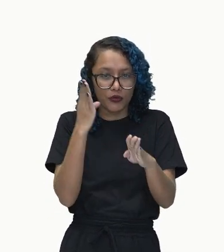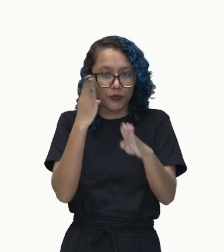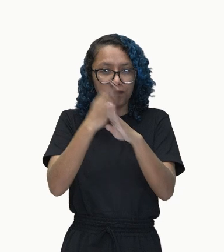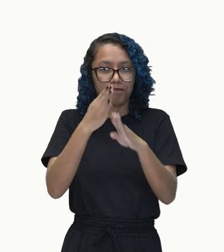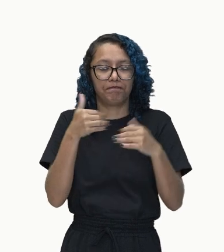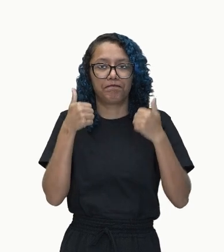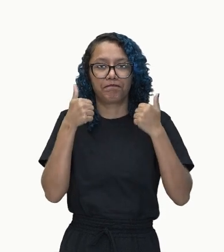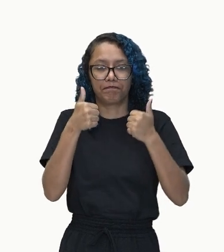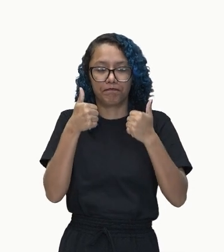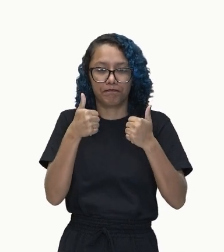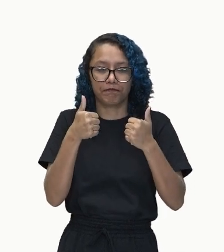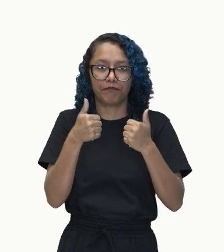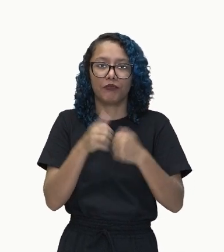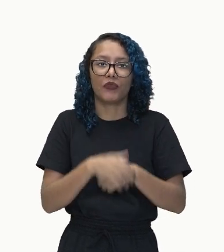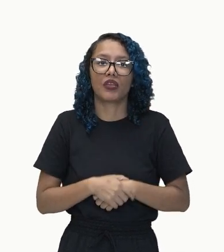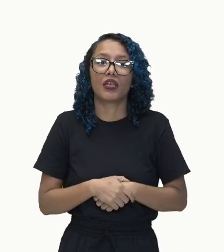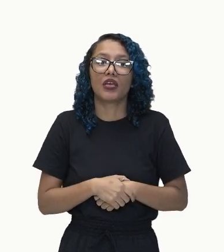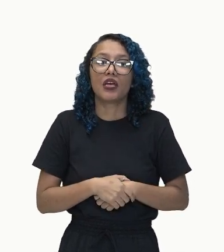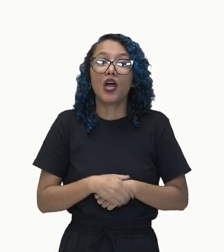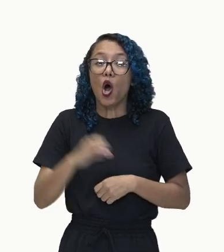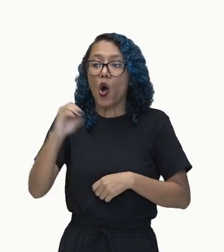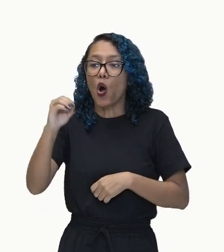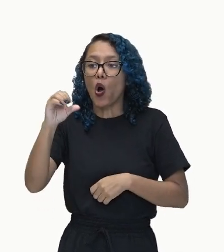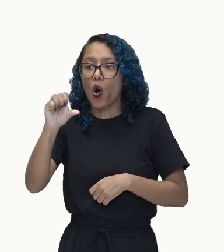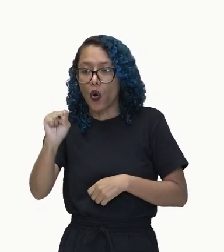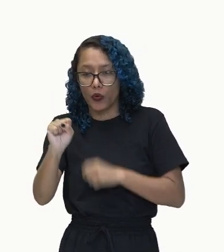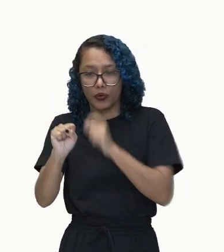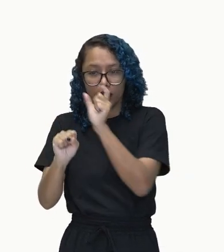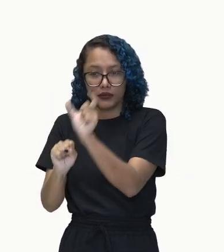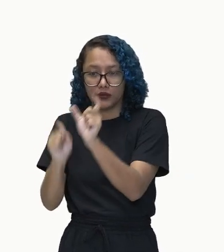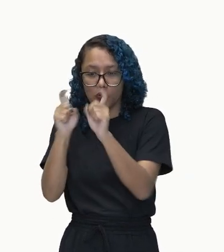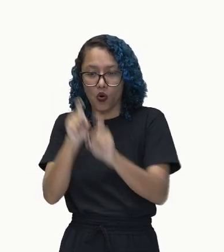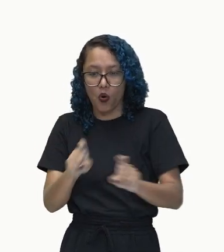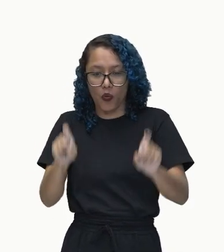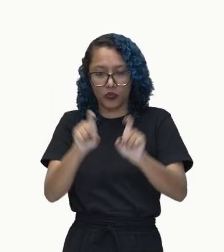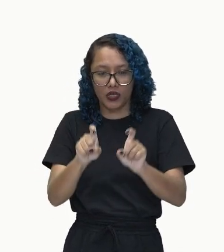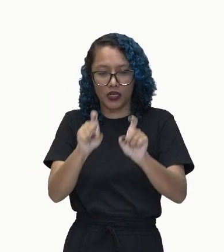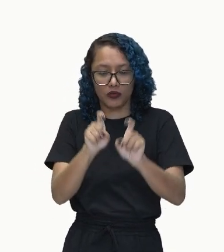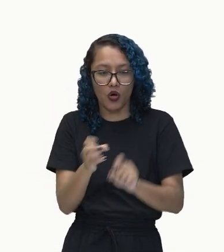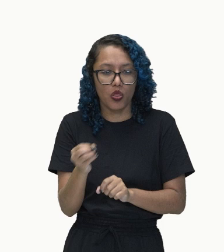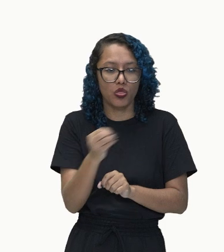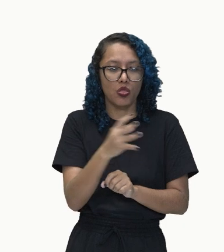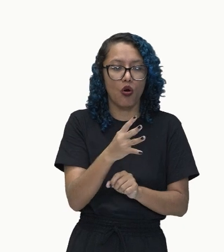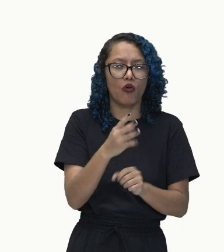aí, qual é o mais importante? Qual é o nome? Qual é o substantivo?